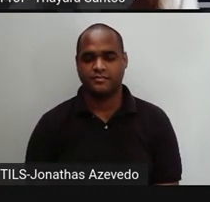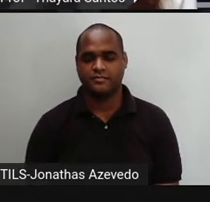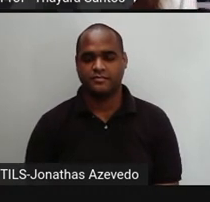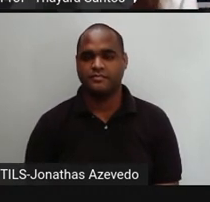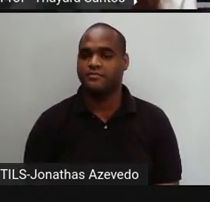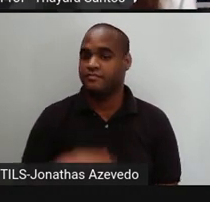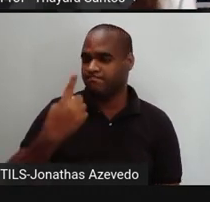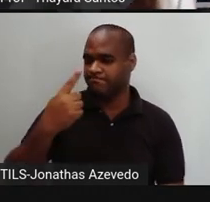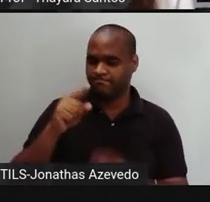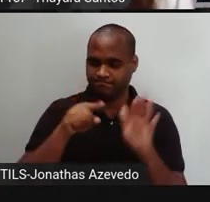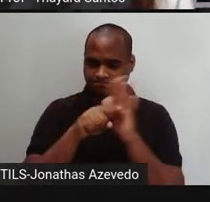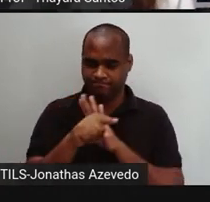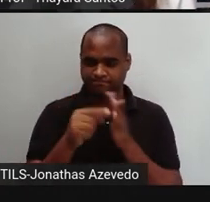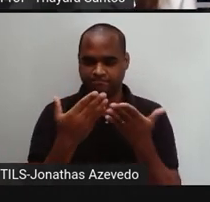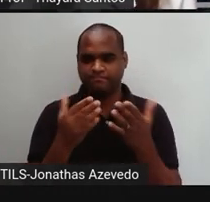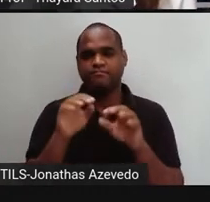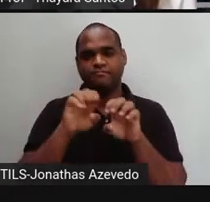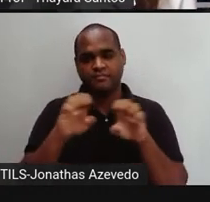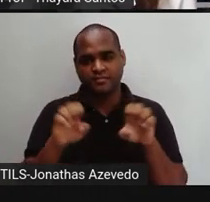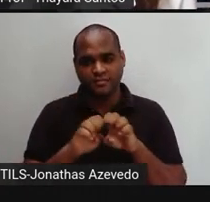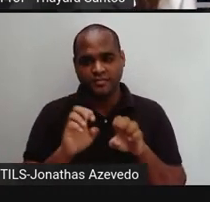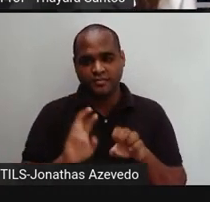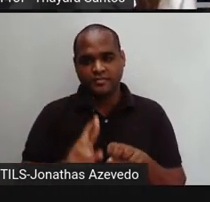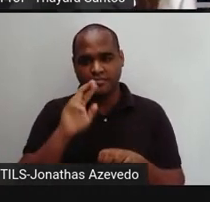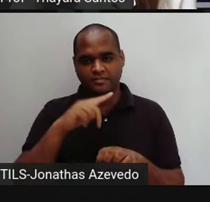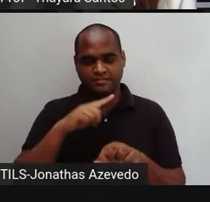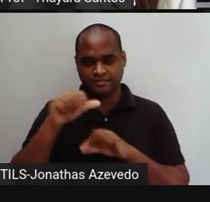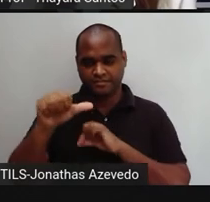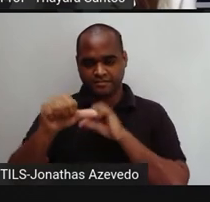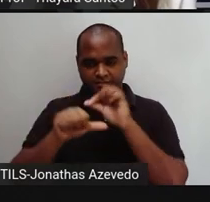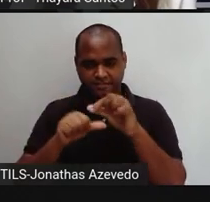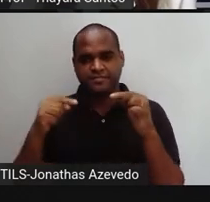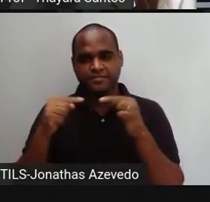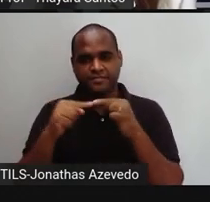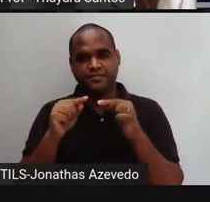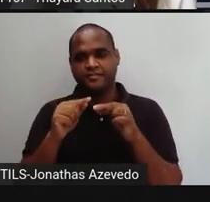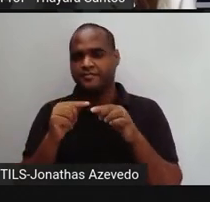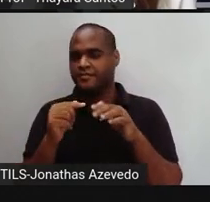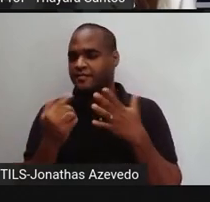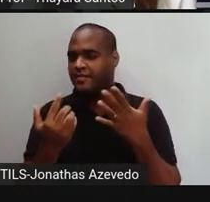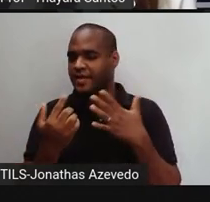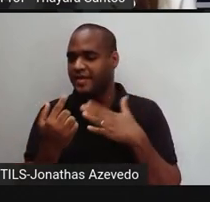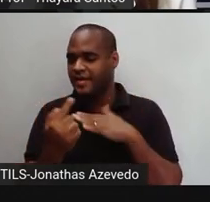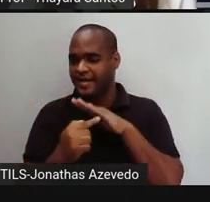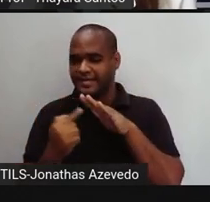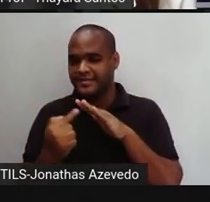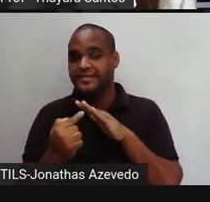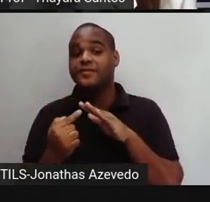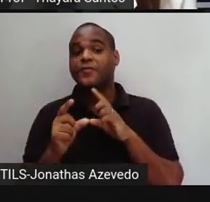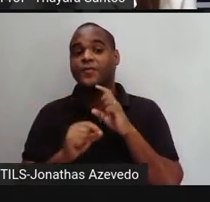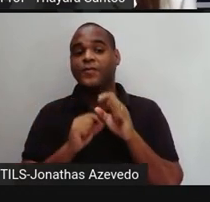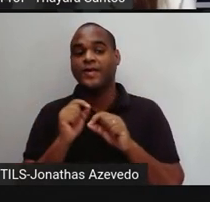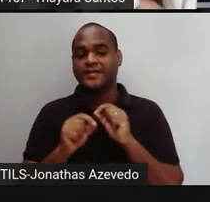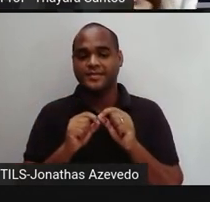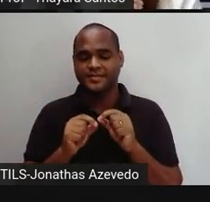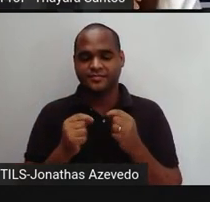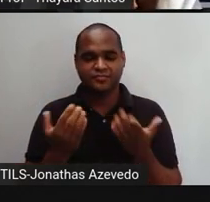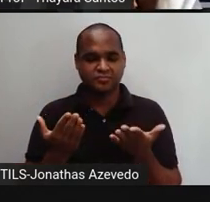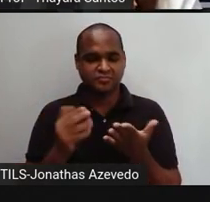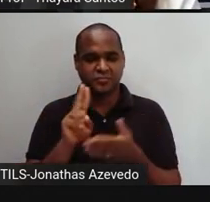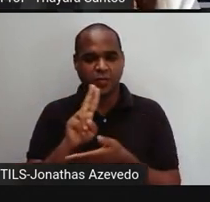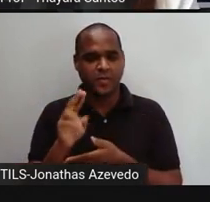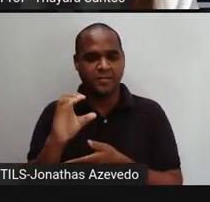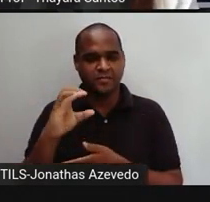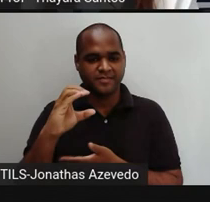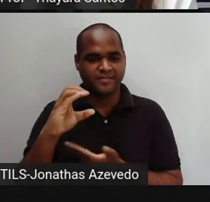Primeira pergunta a estrutura responsável pela realização das trocas gasosas é ah, eu vou colocar aqui o bronquio.